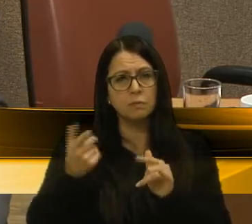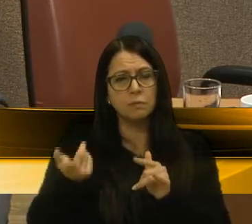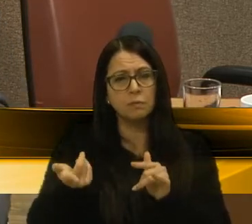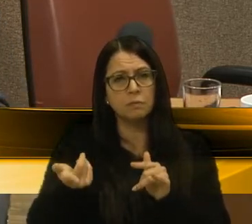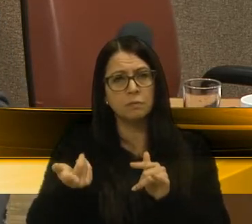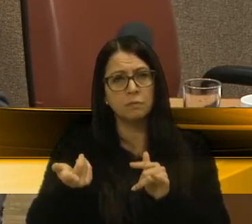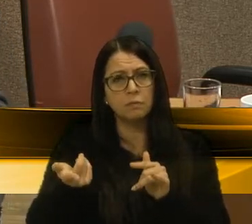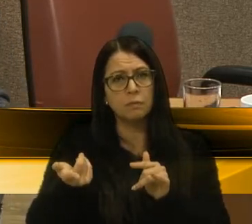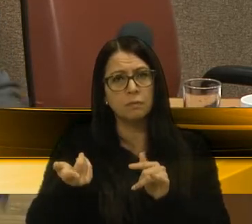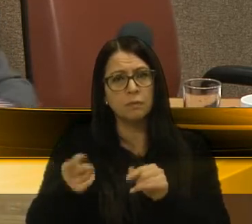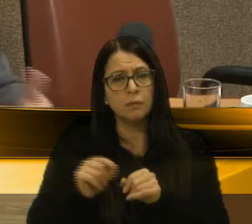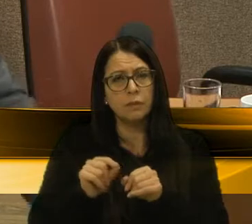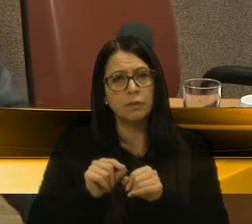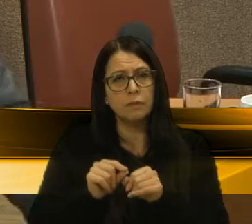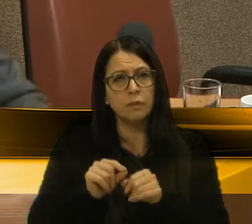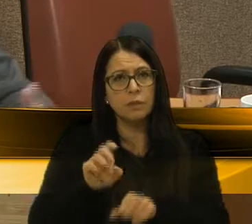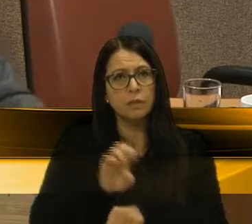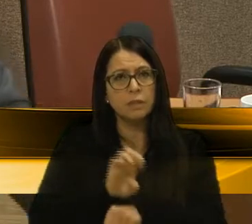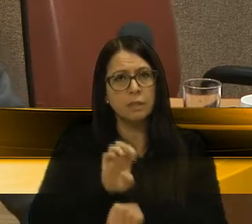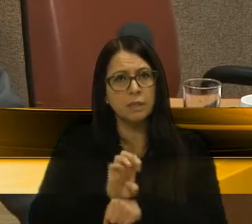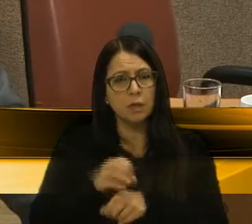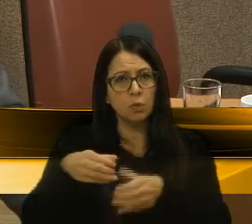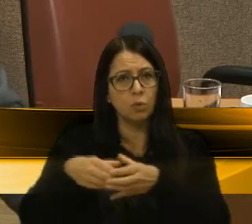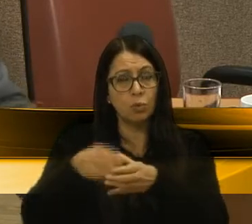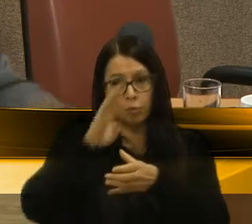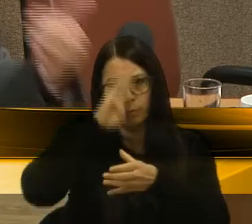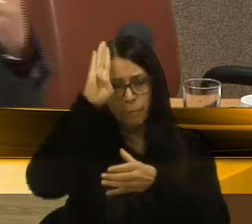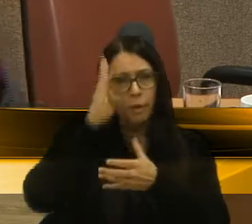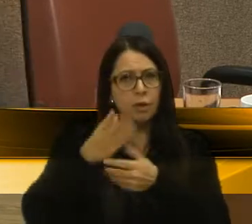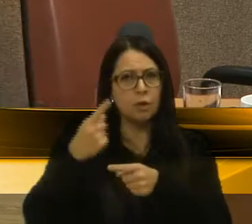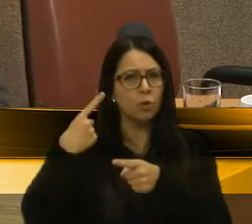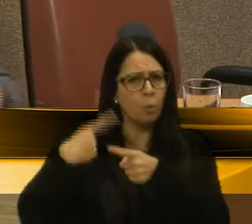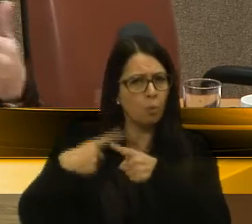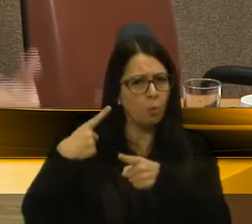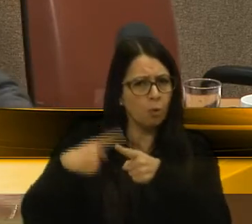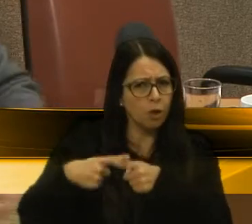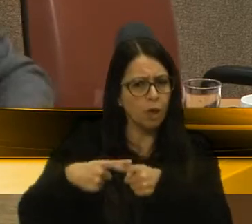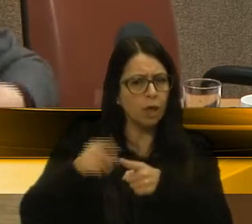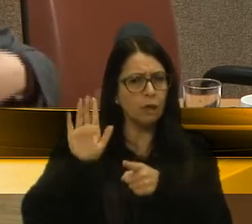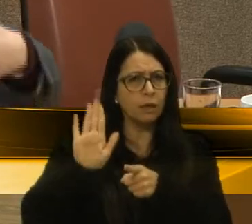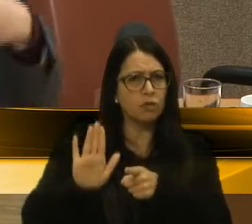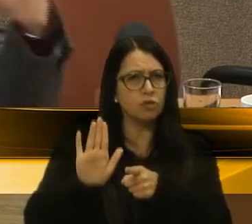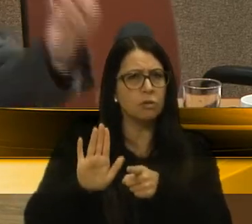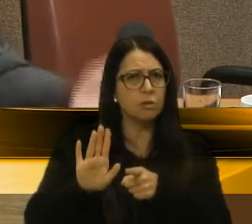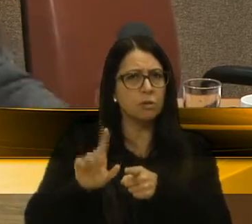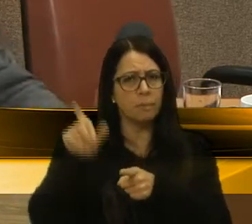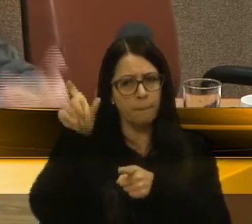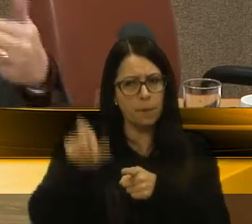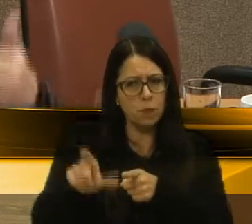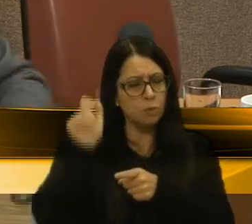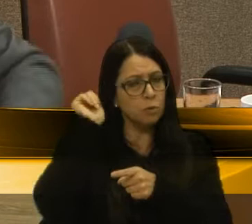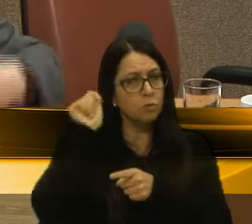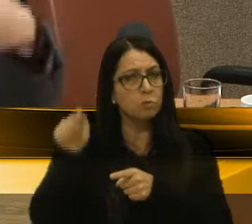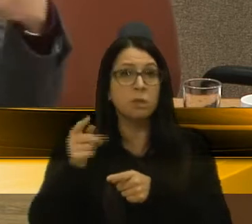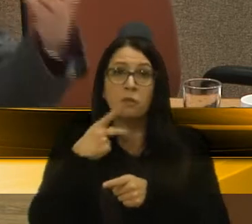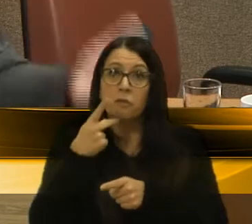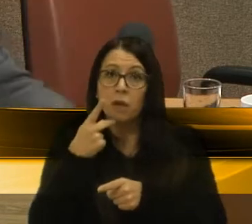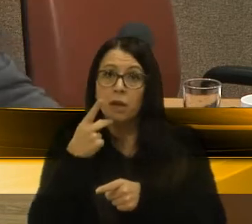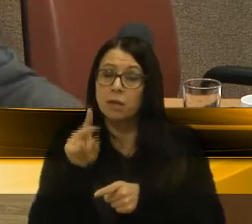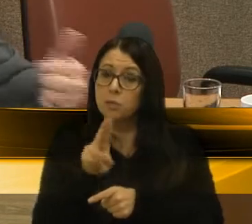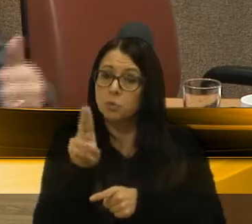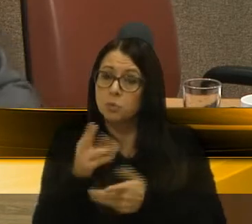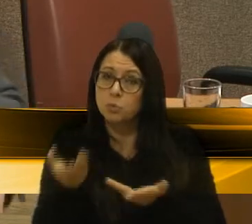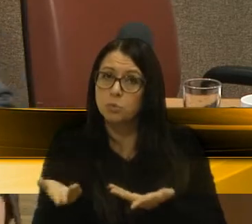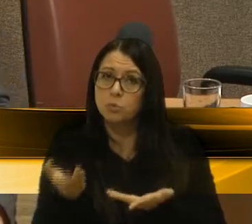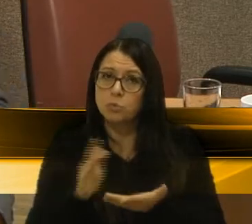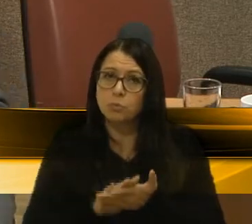a fazer ao Estado, ao Corpo de Bombeiros, o porquê do recebimento desta tal pessoa que diz que usou